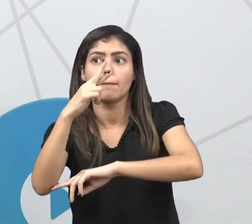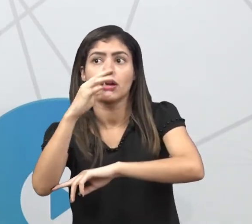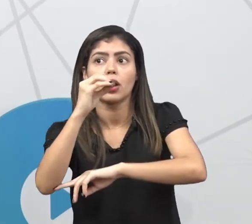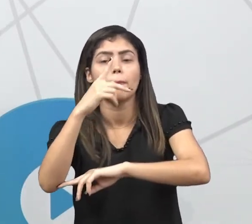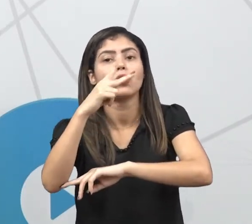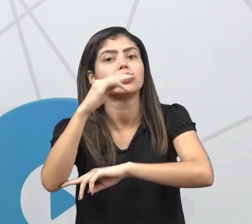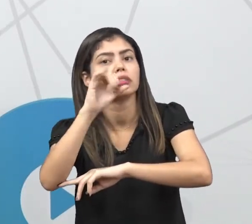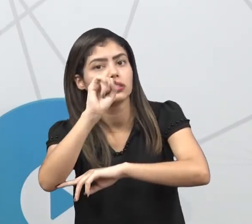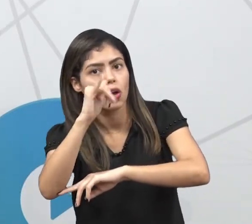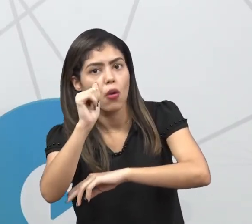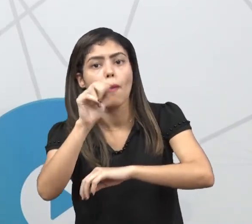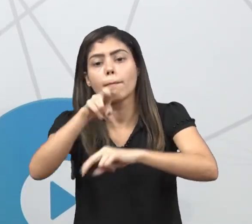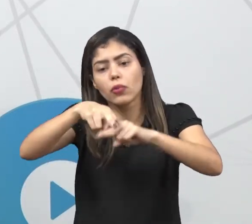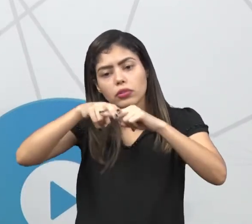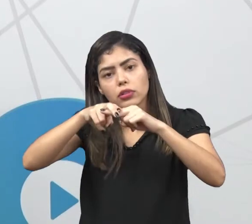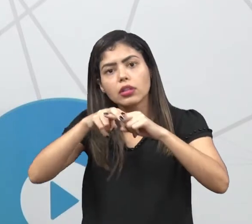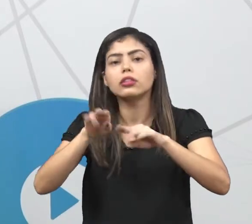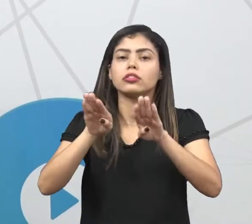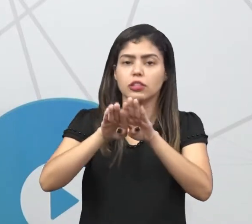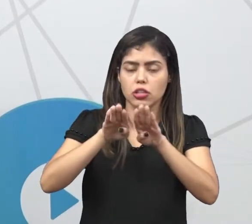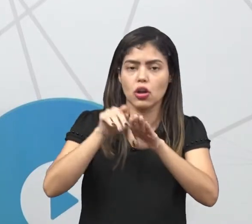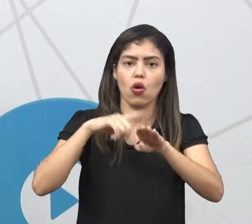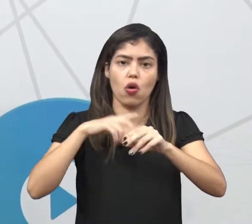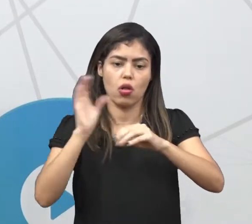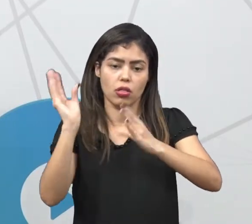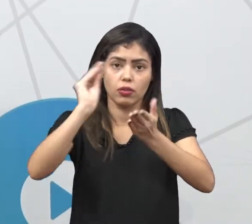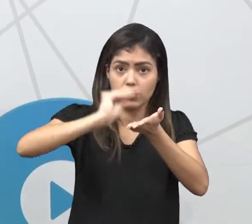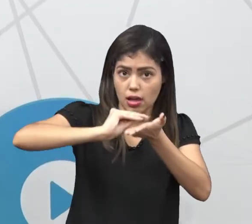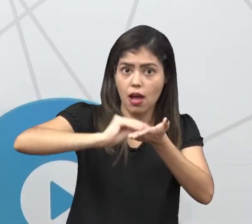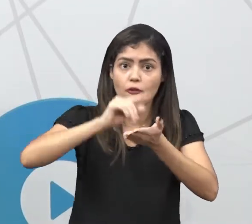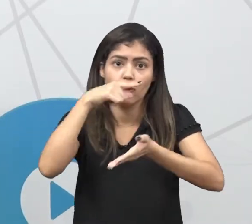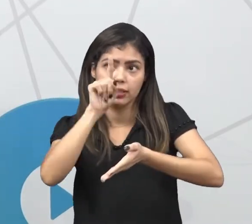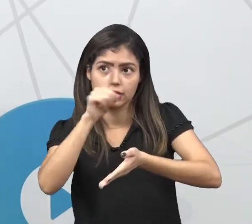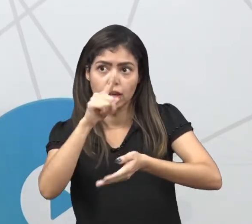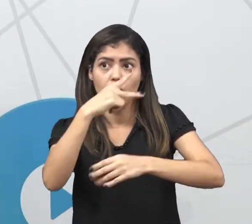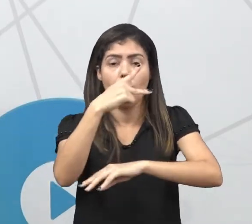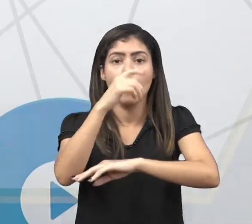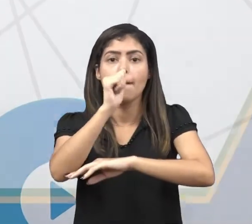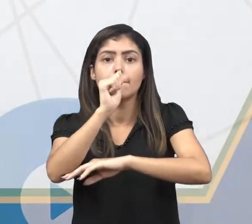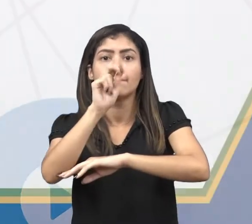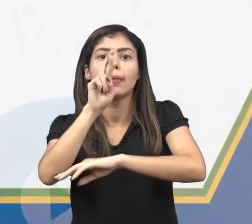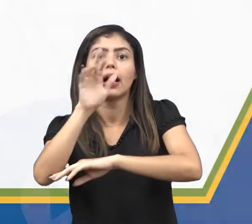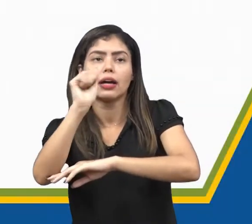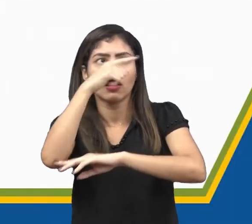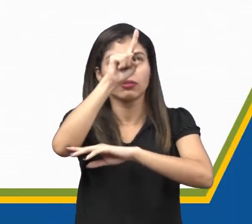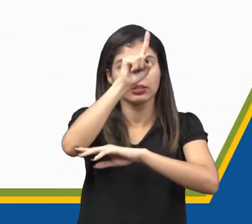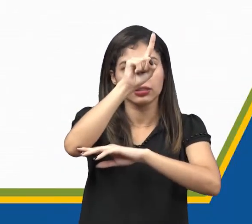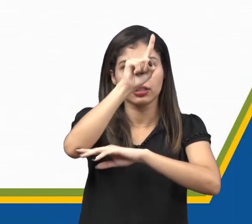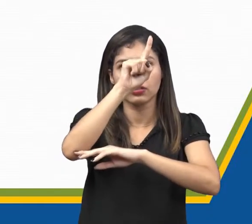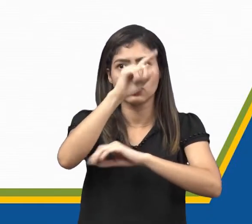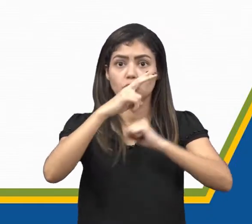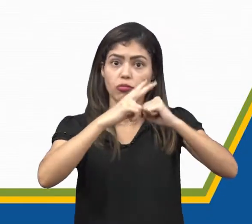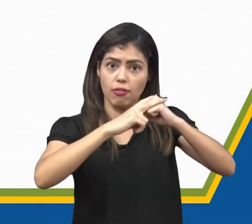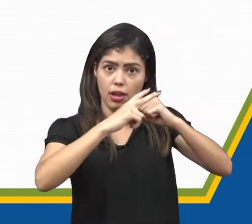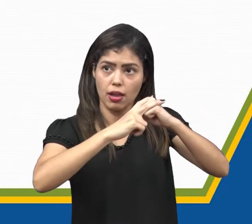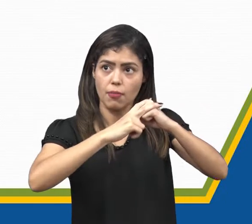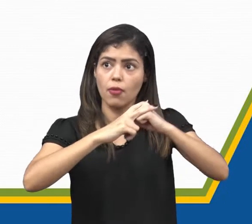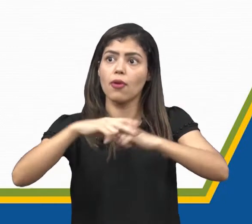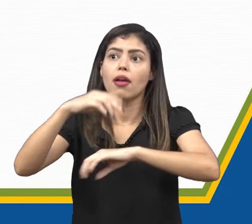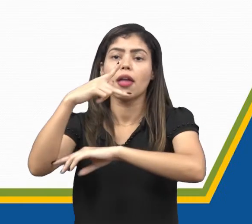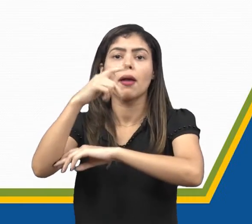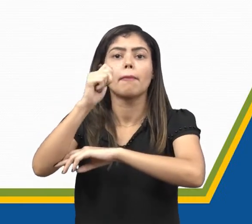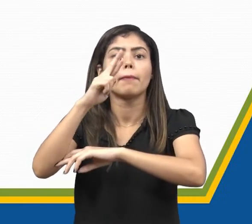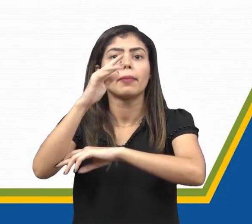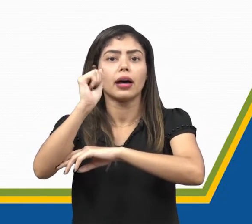um acento no primeiro A. Então, ficava para acentuado do verbo parar e para preposição não acentuado,